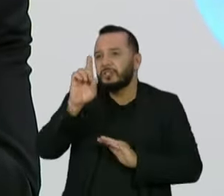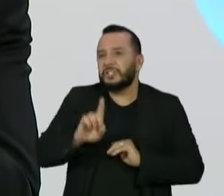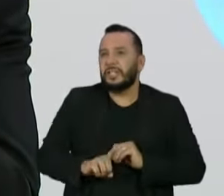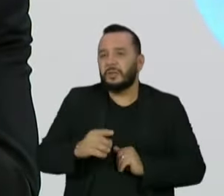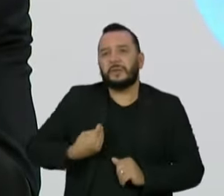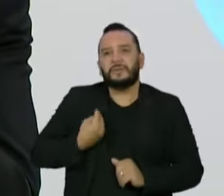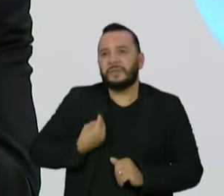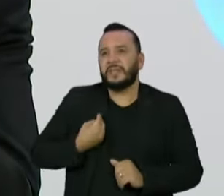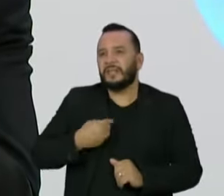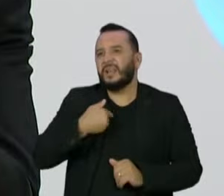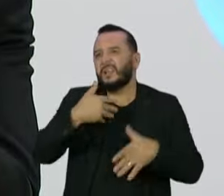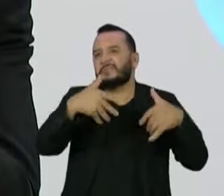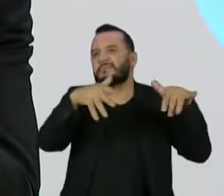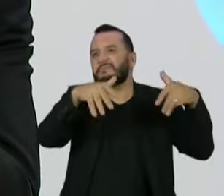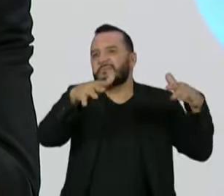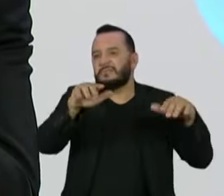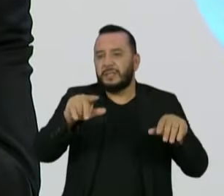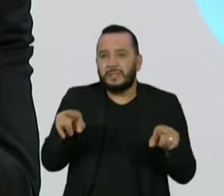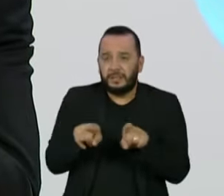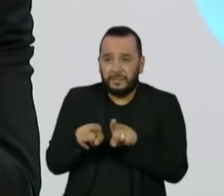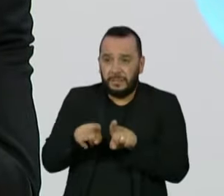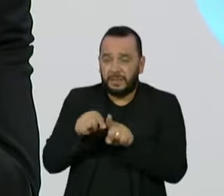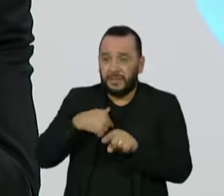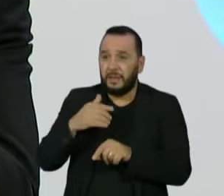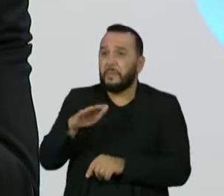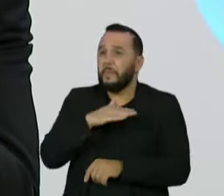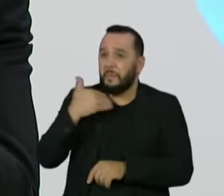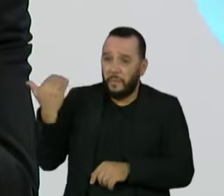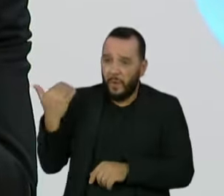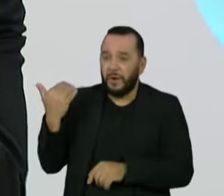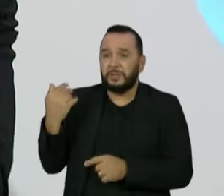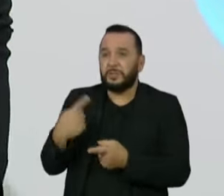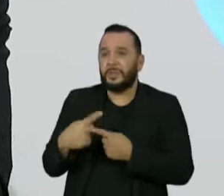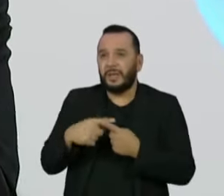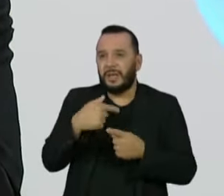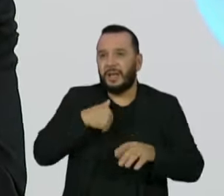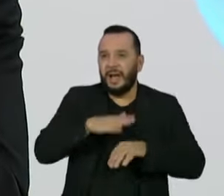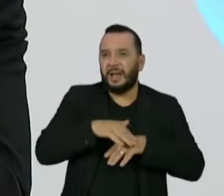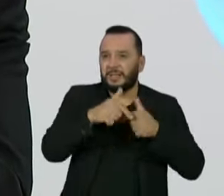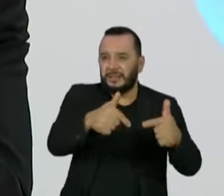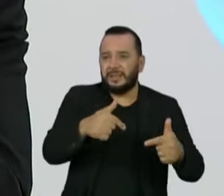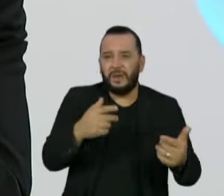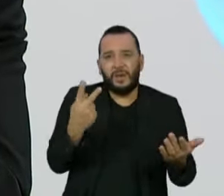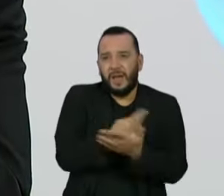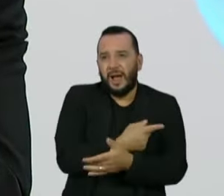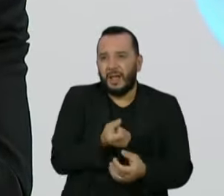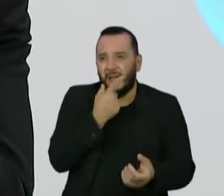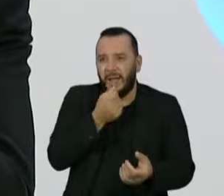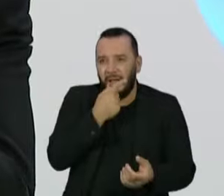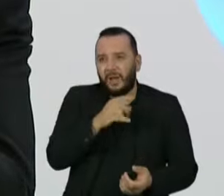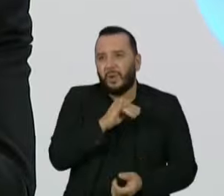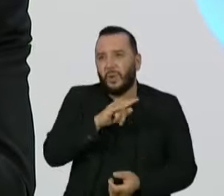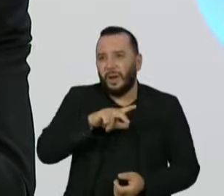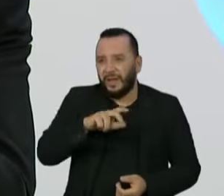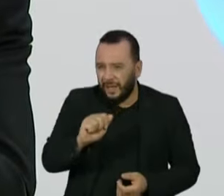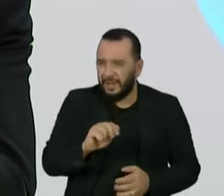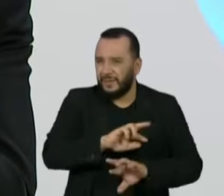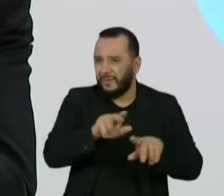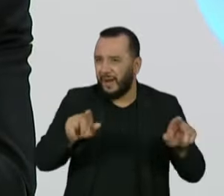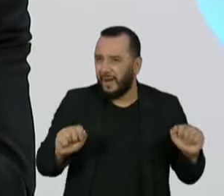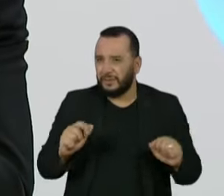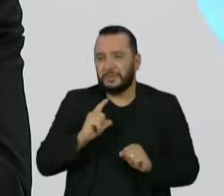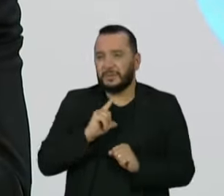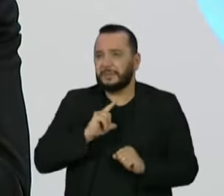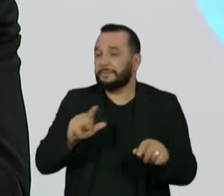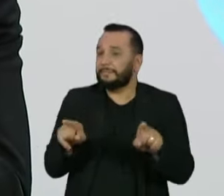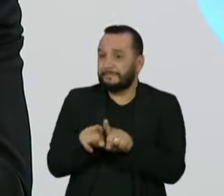a humanidade, você tem todo esse número de mortes evitáveis causadas por uma política pública deliberada do Executivo. E você tem algumas coisas menores